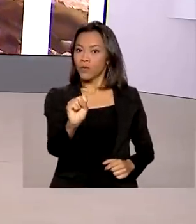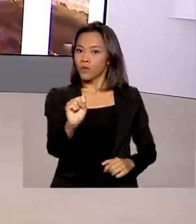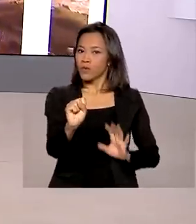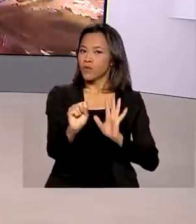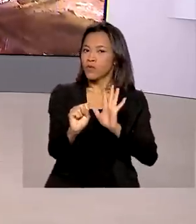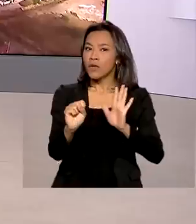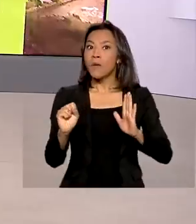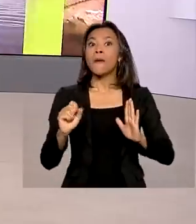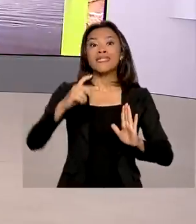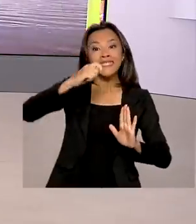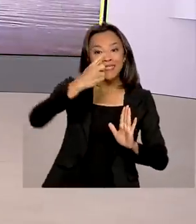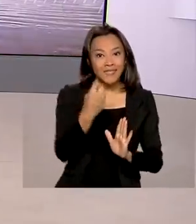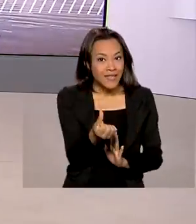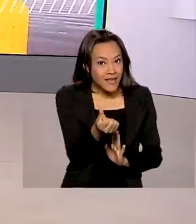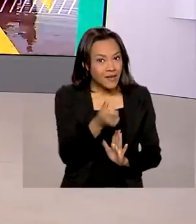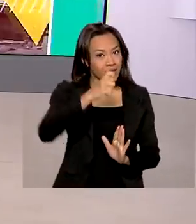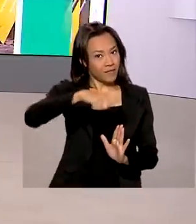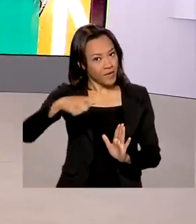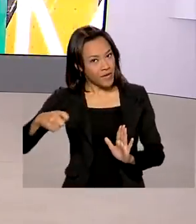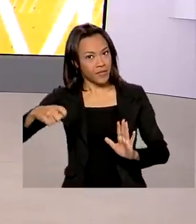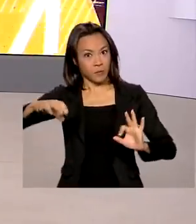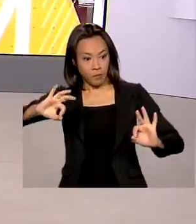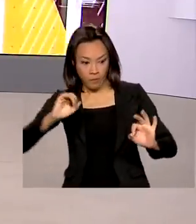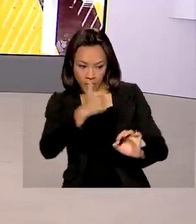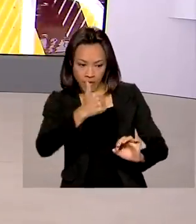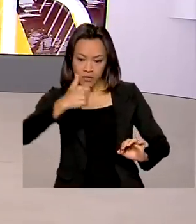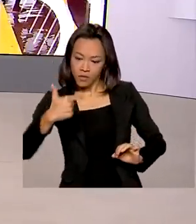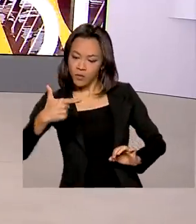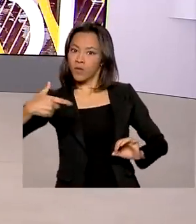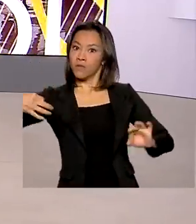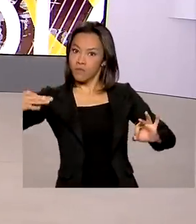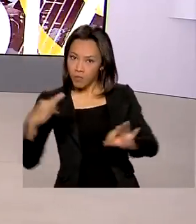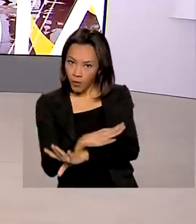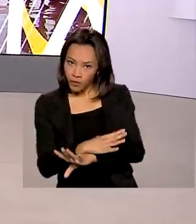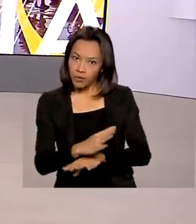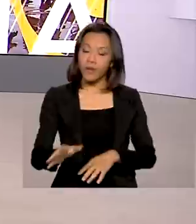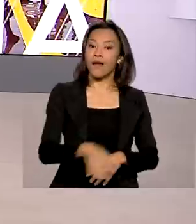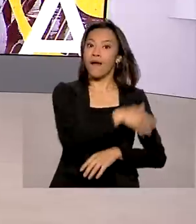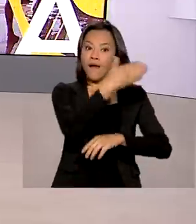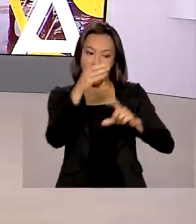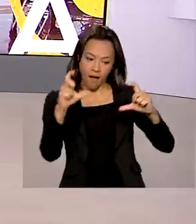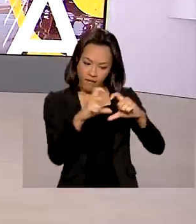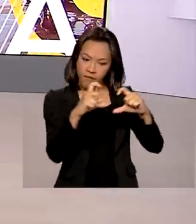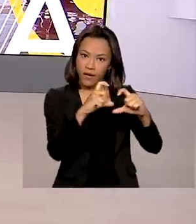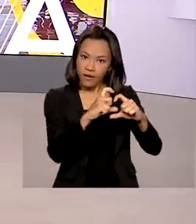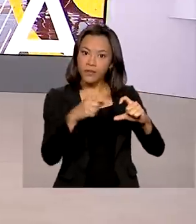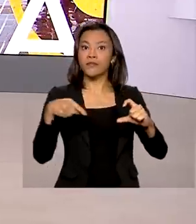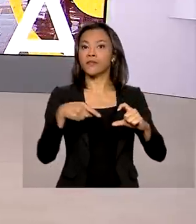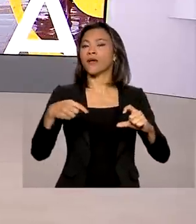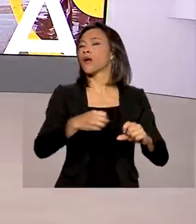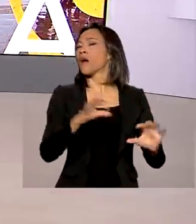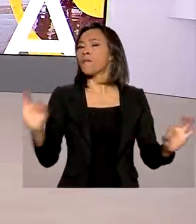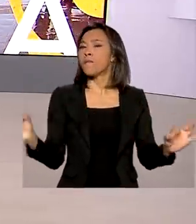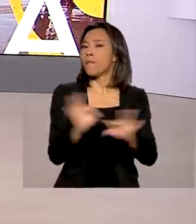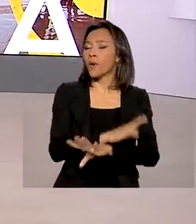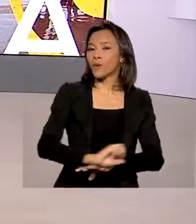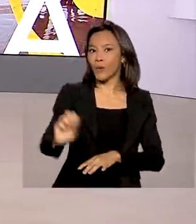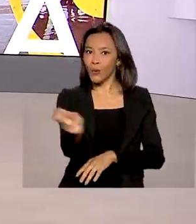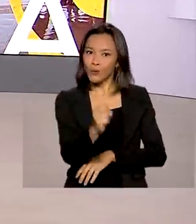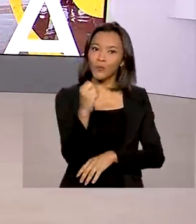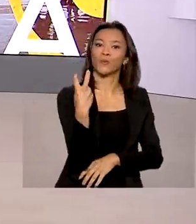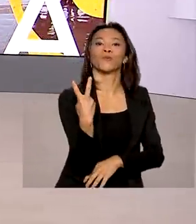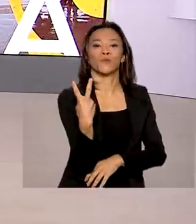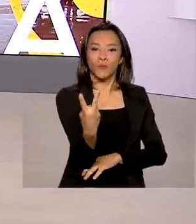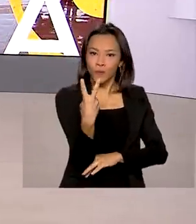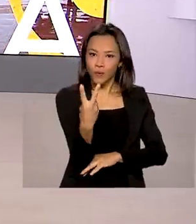6 meses após a imunização completa. No caso da vacina da Pfizer, a imunização completa acontece com duas doses,